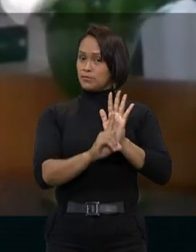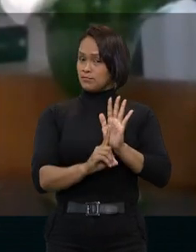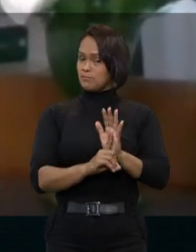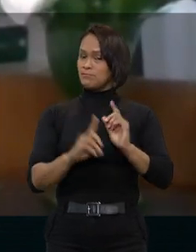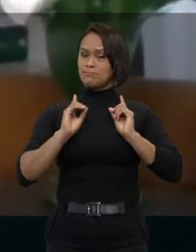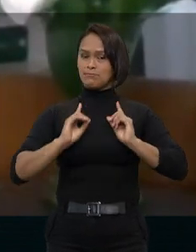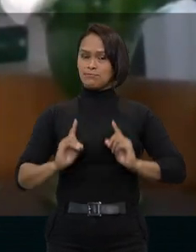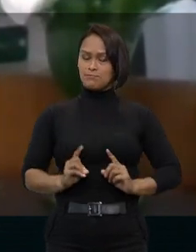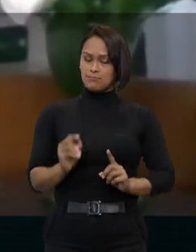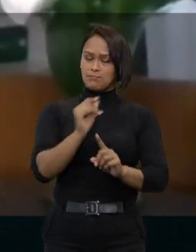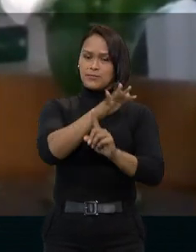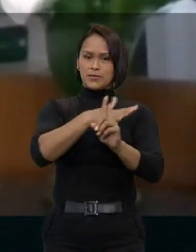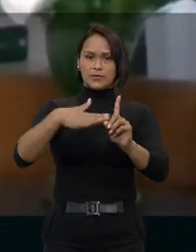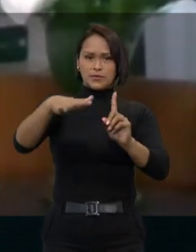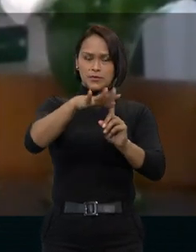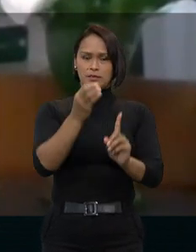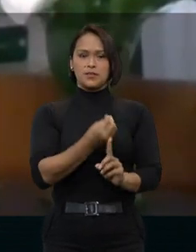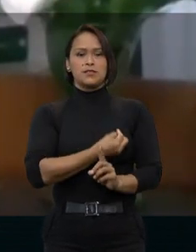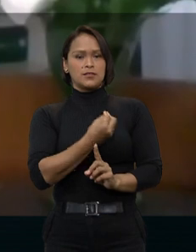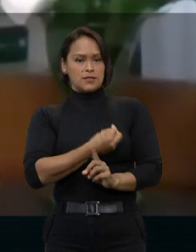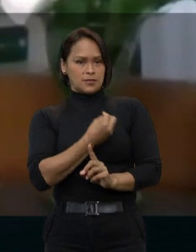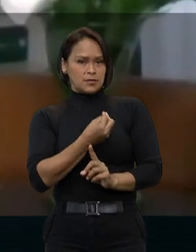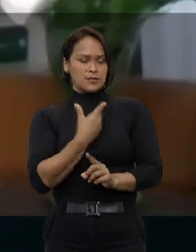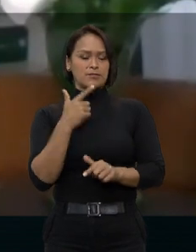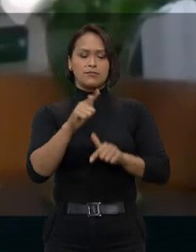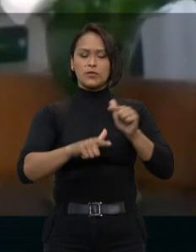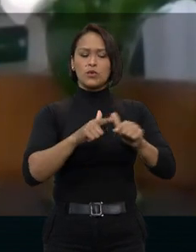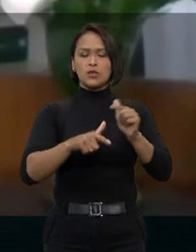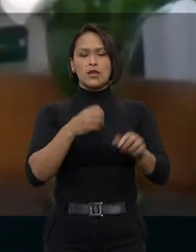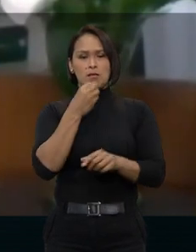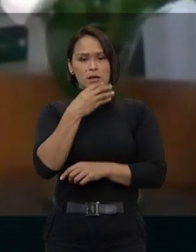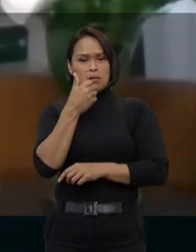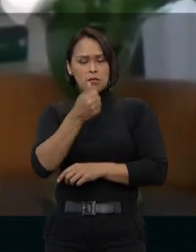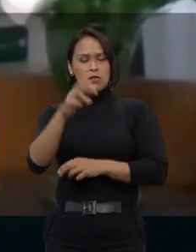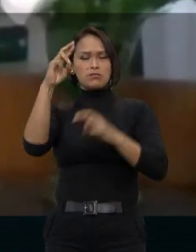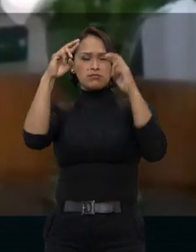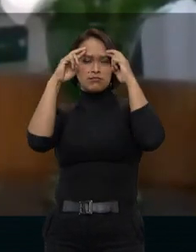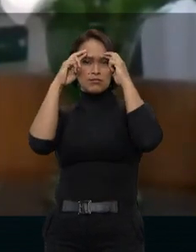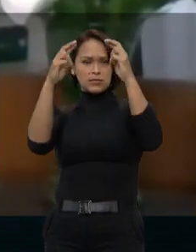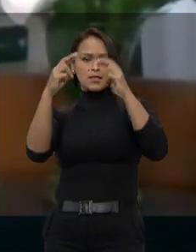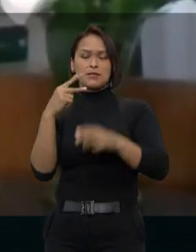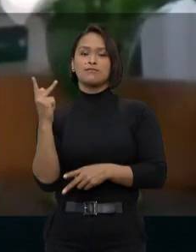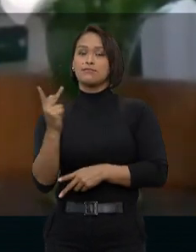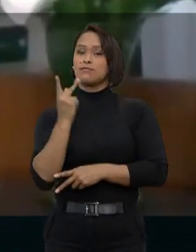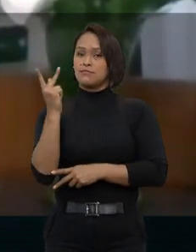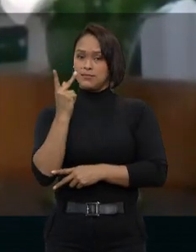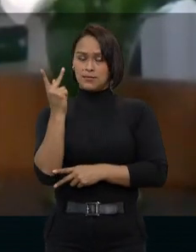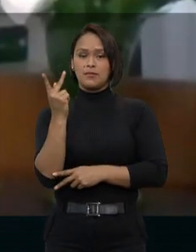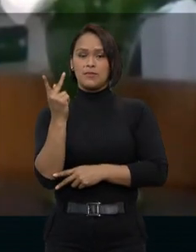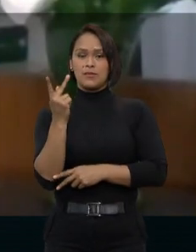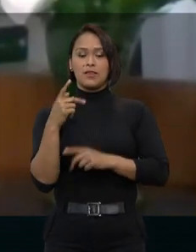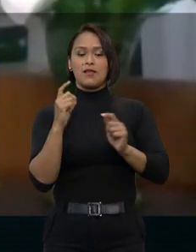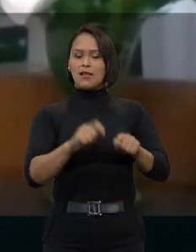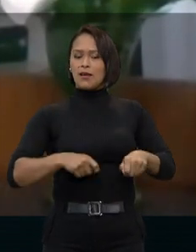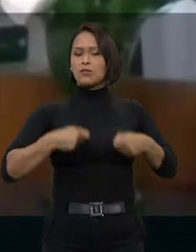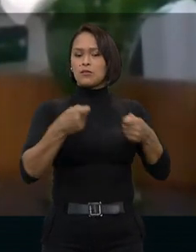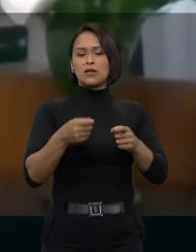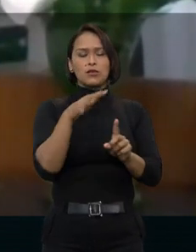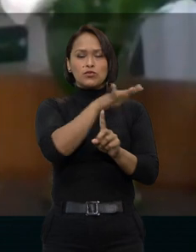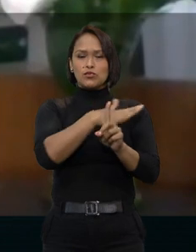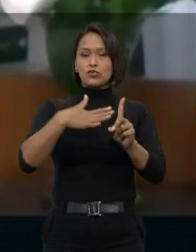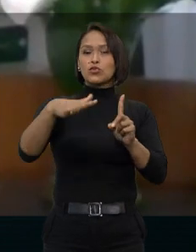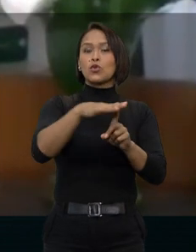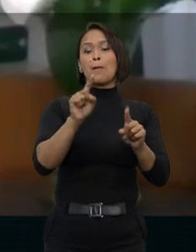deficiência na vida e em sociedade, por meio de um emprego digno, respeitado e valioso. É um